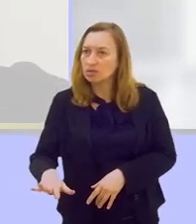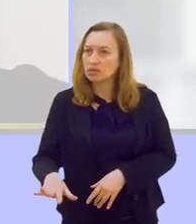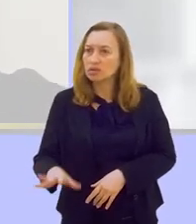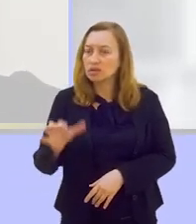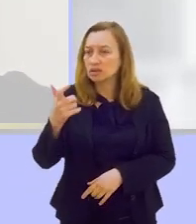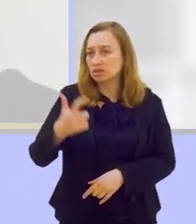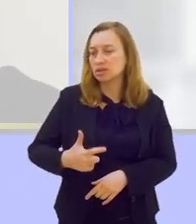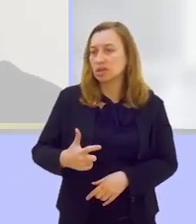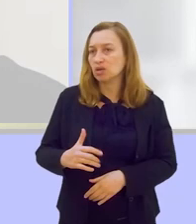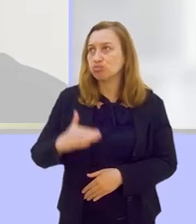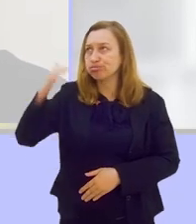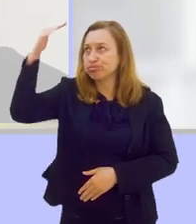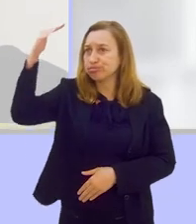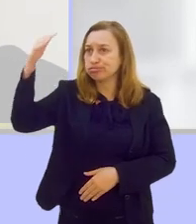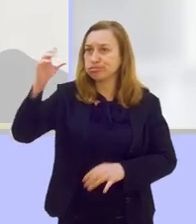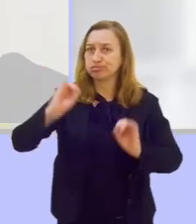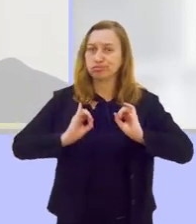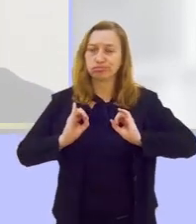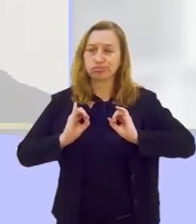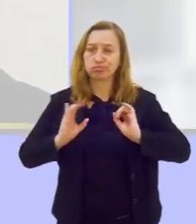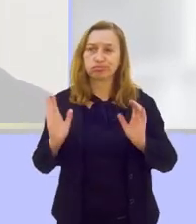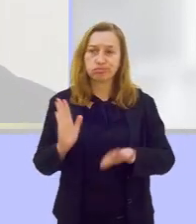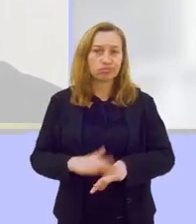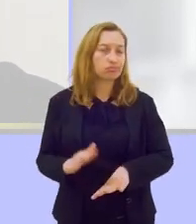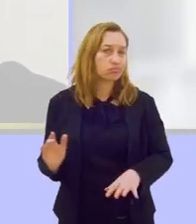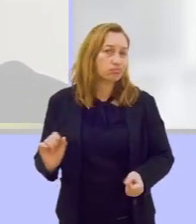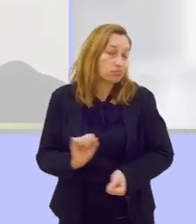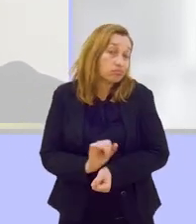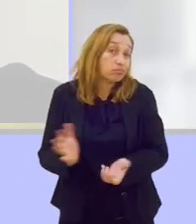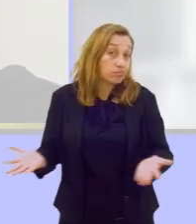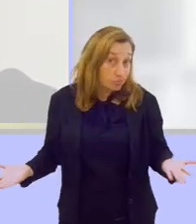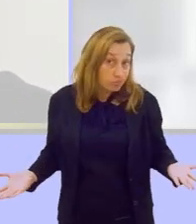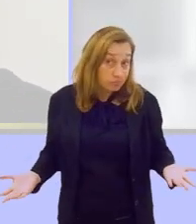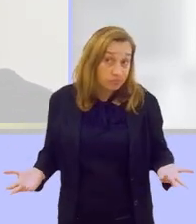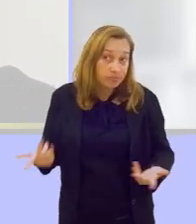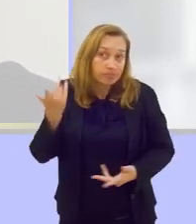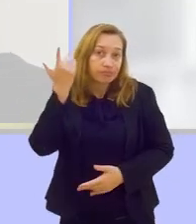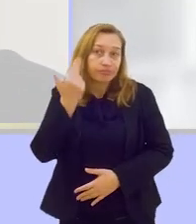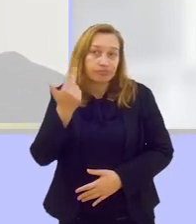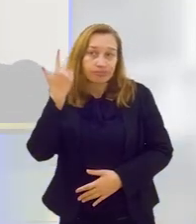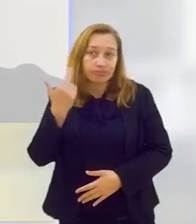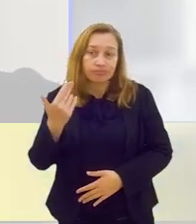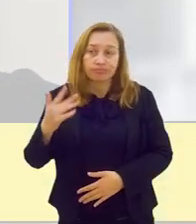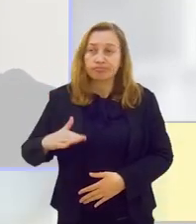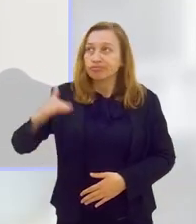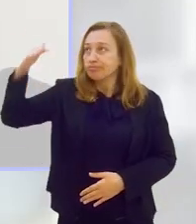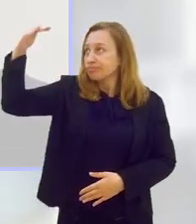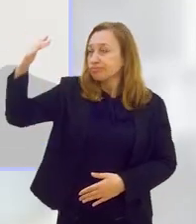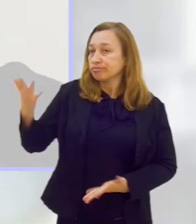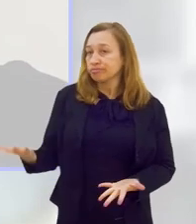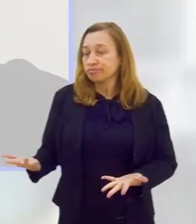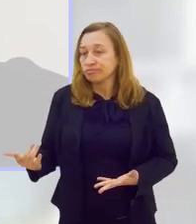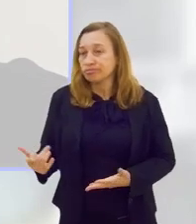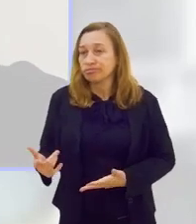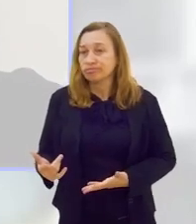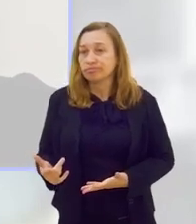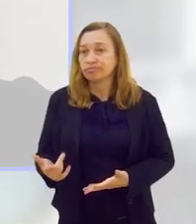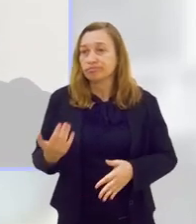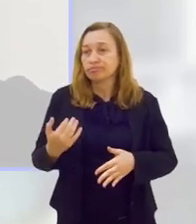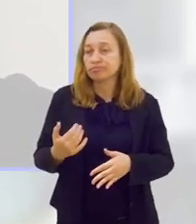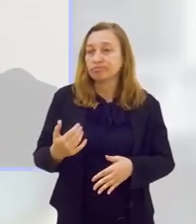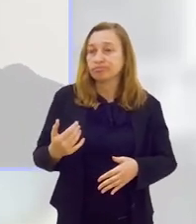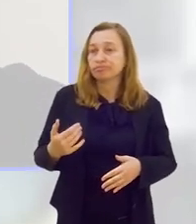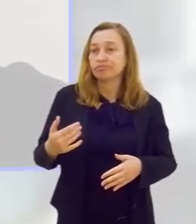tornar um adulto mais parado ainda, sabe? Normalmente, na fase adulta, nós temos a